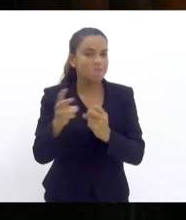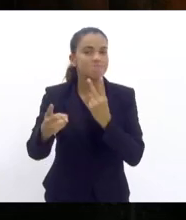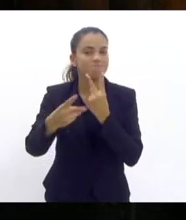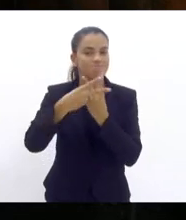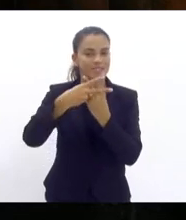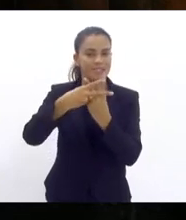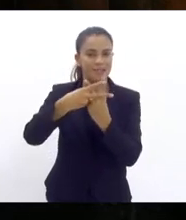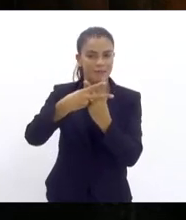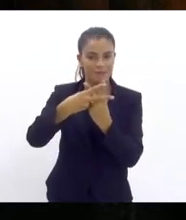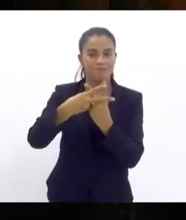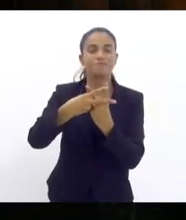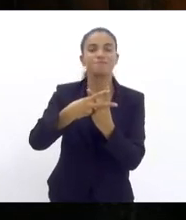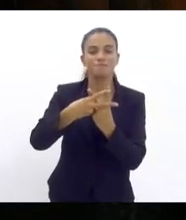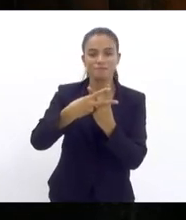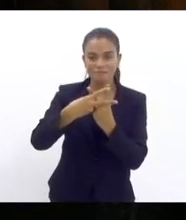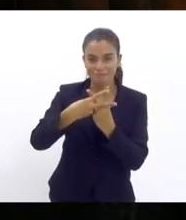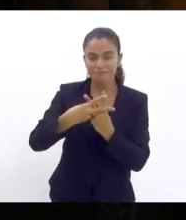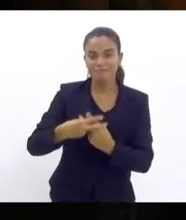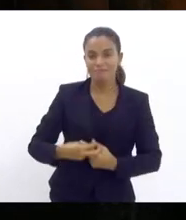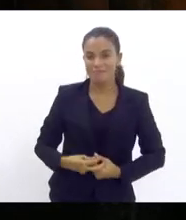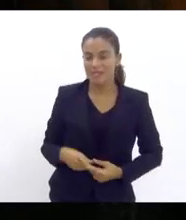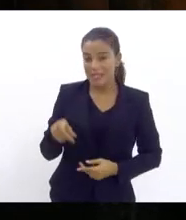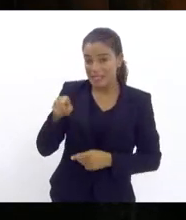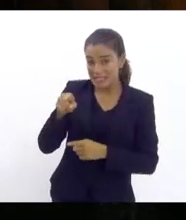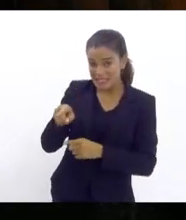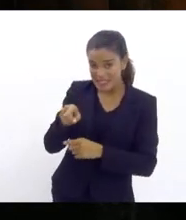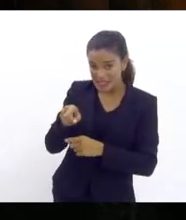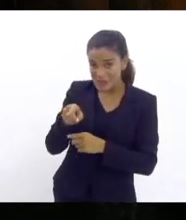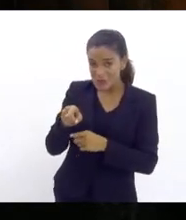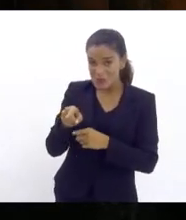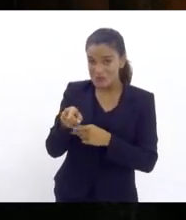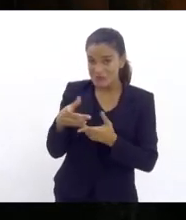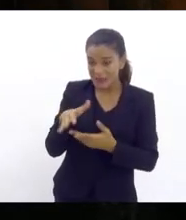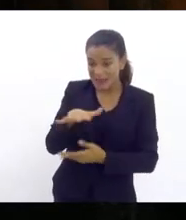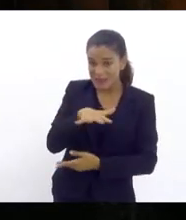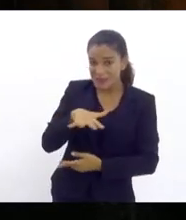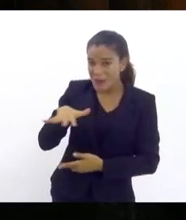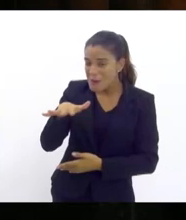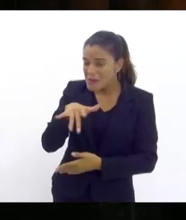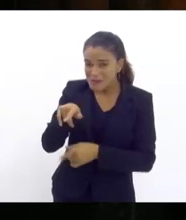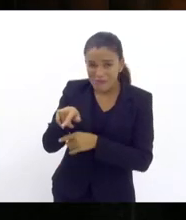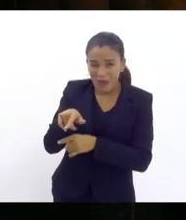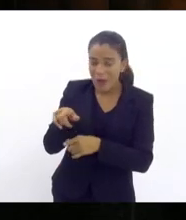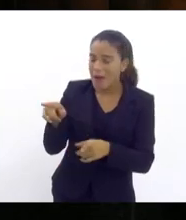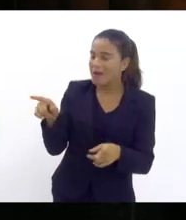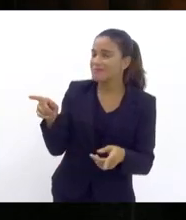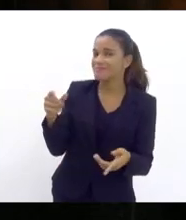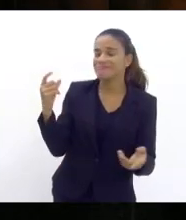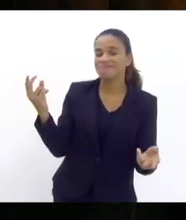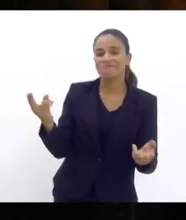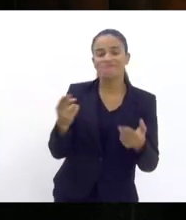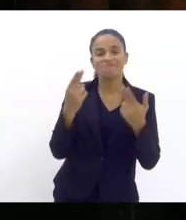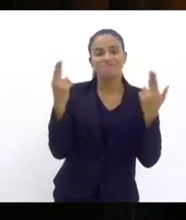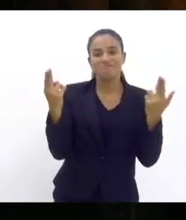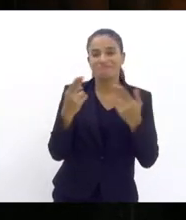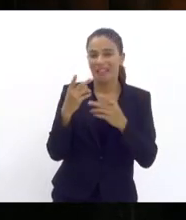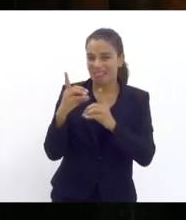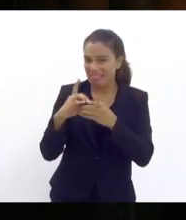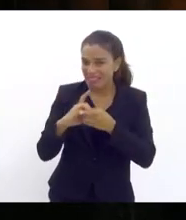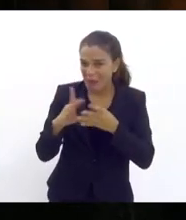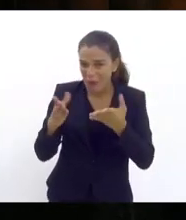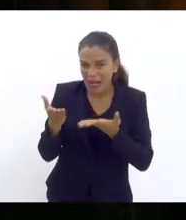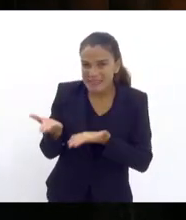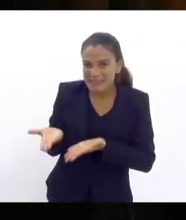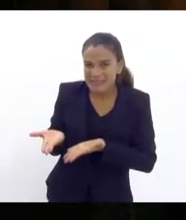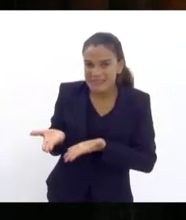prisão isso está longe mas longe de ser democracia